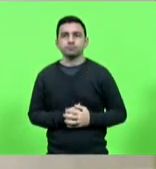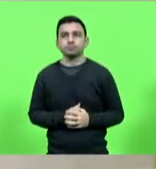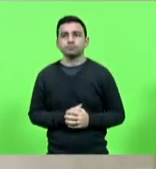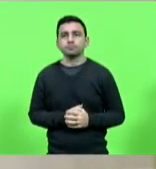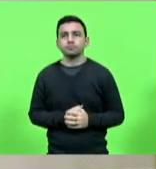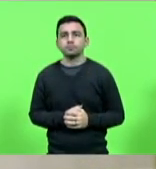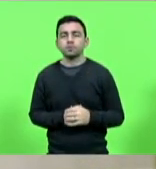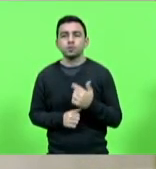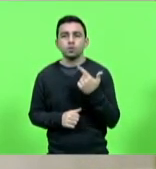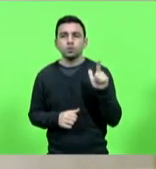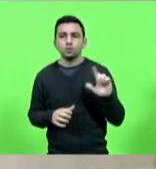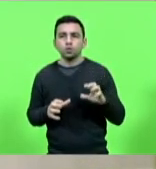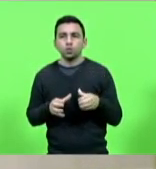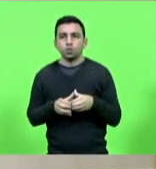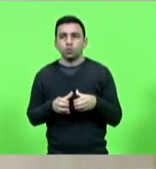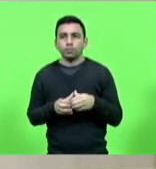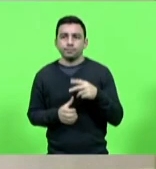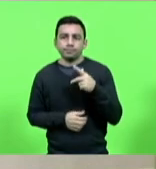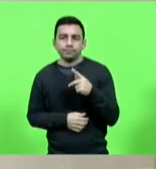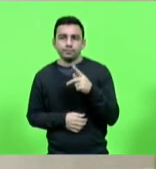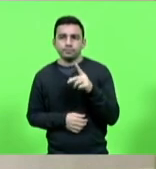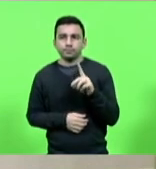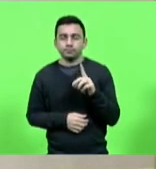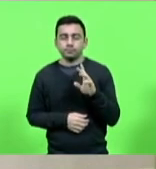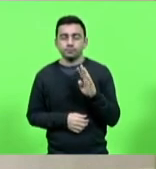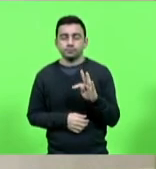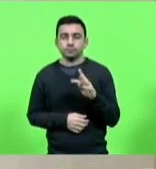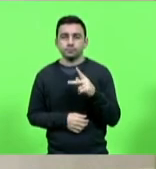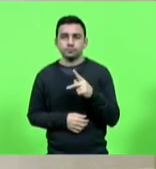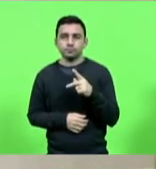Próximo bloco, PDT, PSDP,